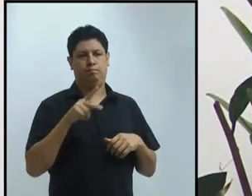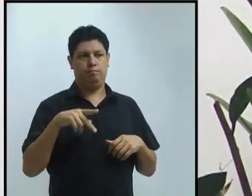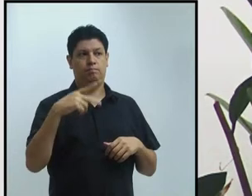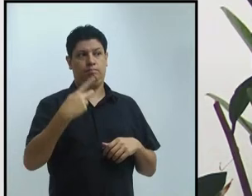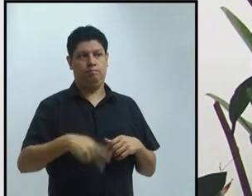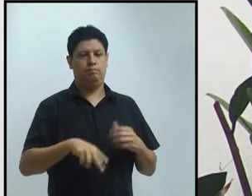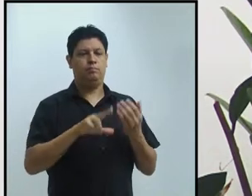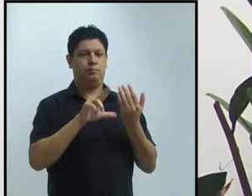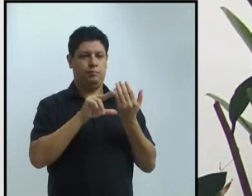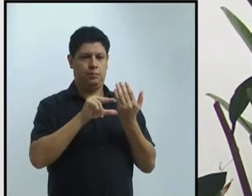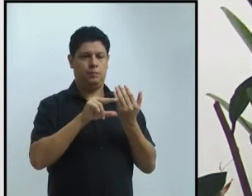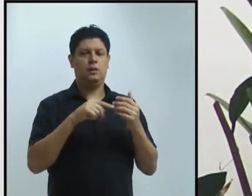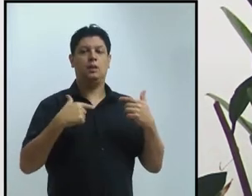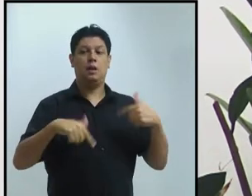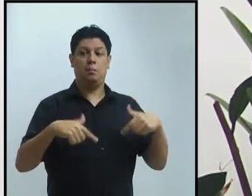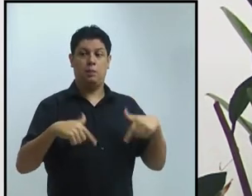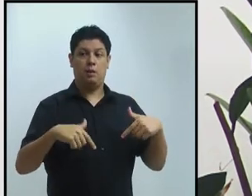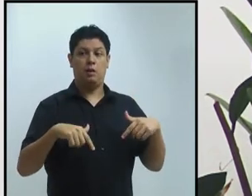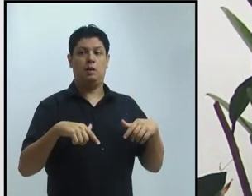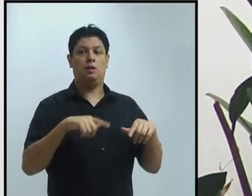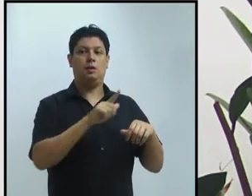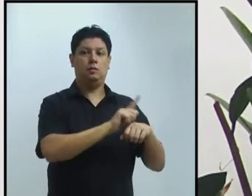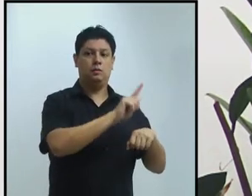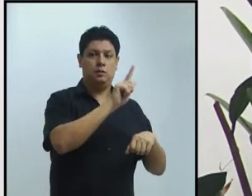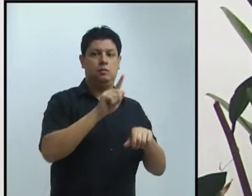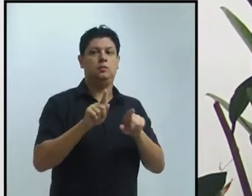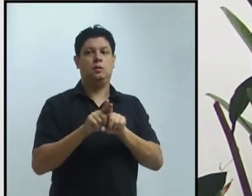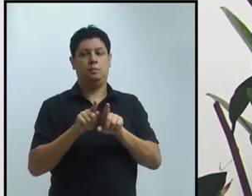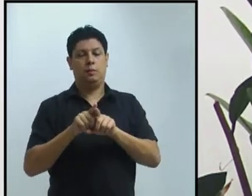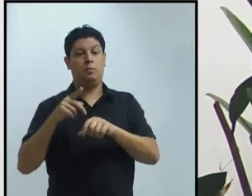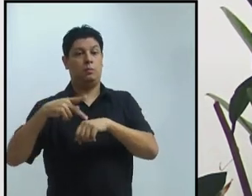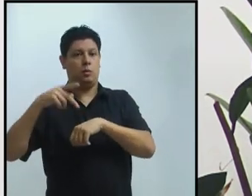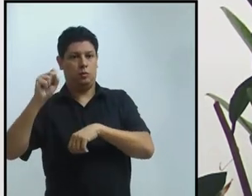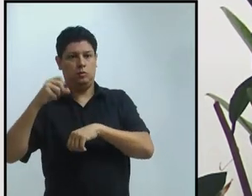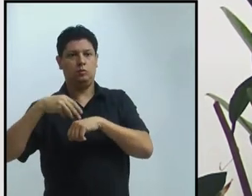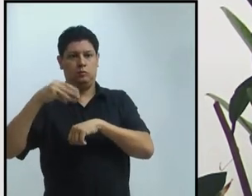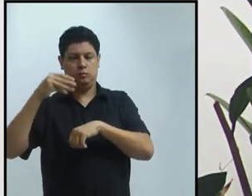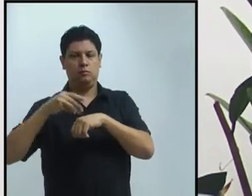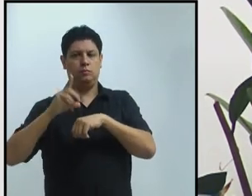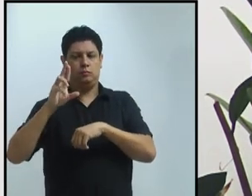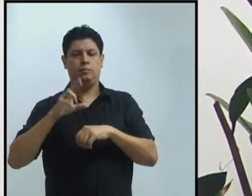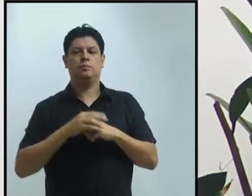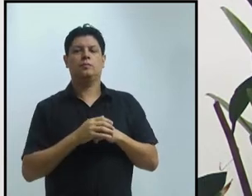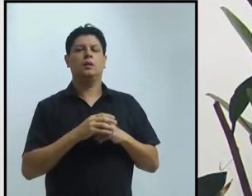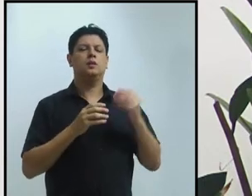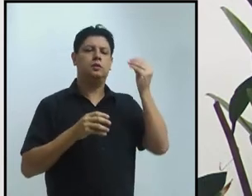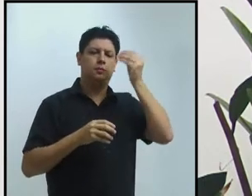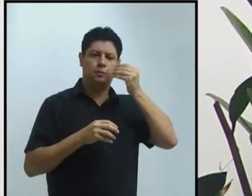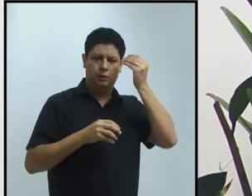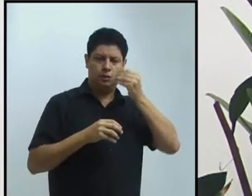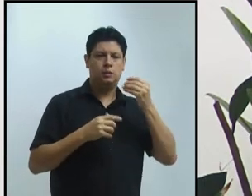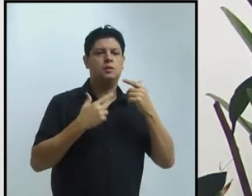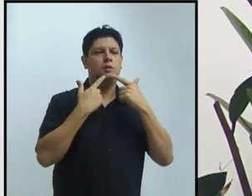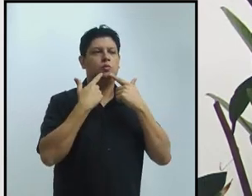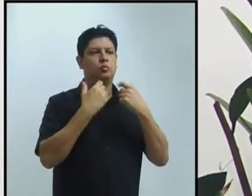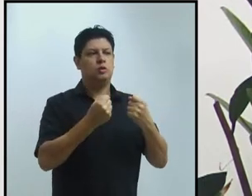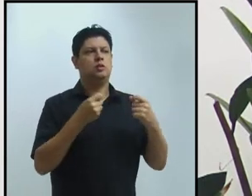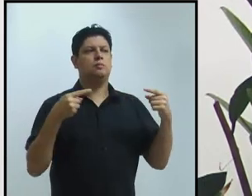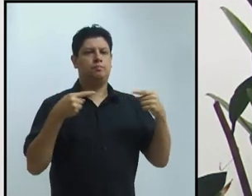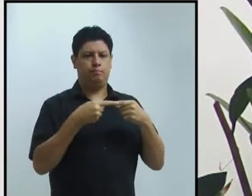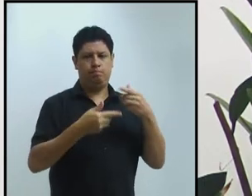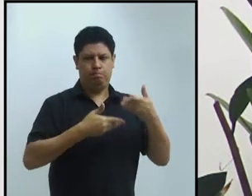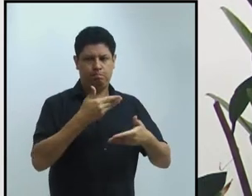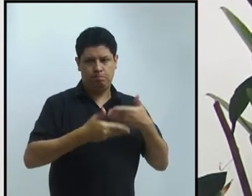e pós-graduação. Tem experiência na área de linguística, com ênfase em linguística aplicada, atuando principalmente nos seguintes temas,